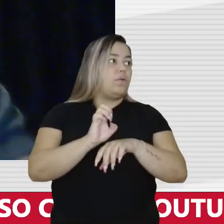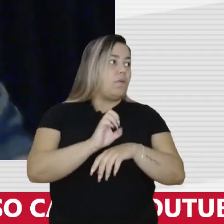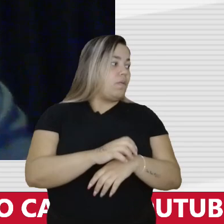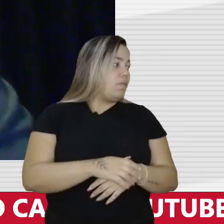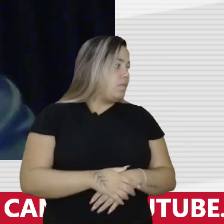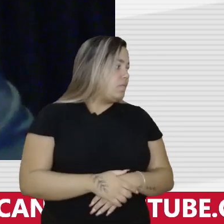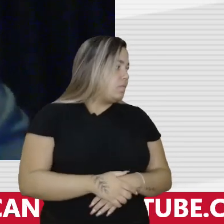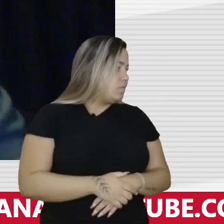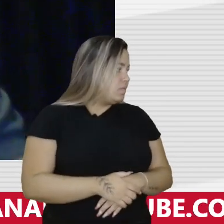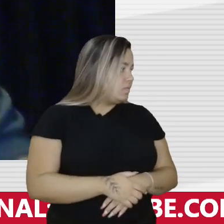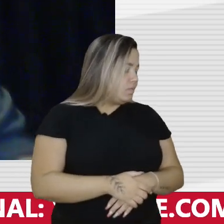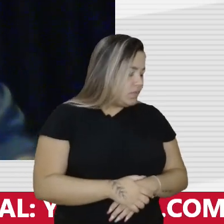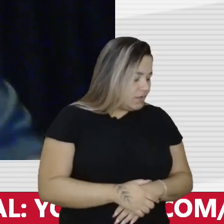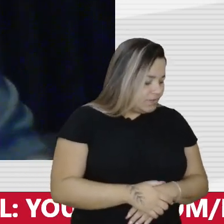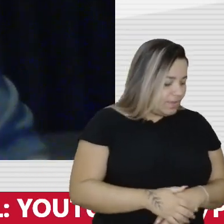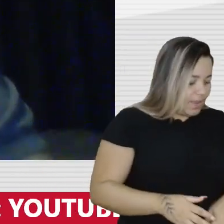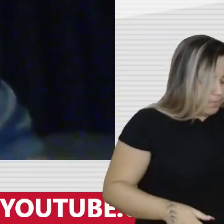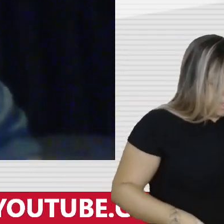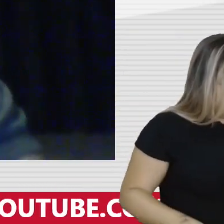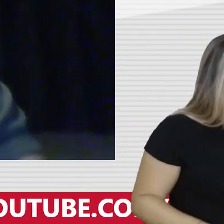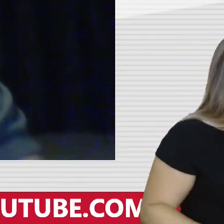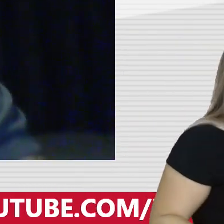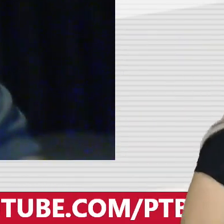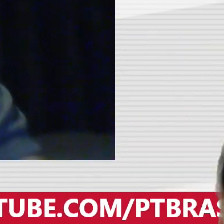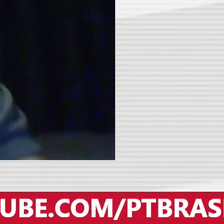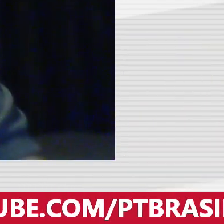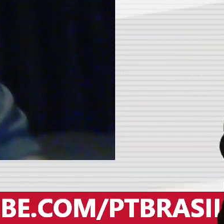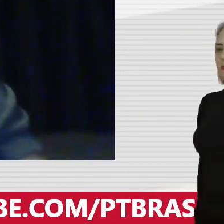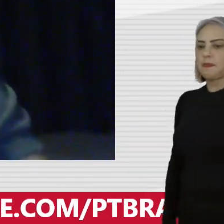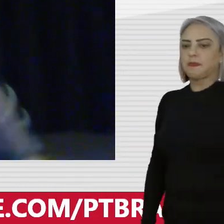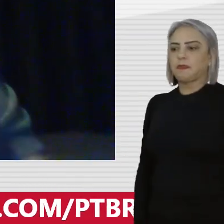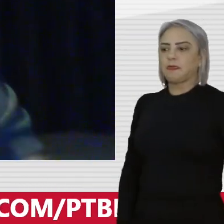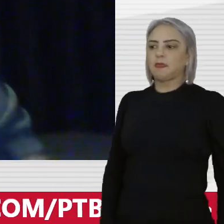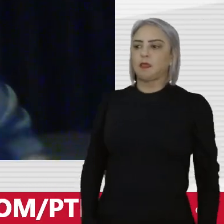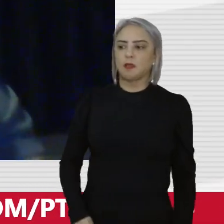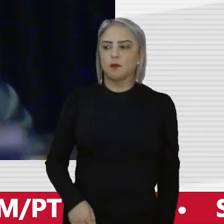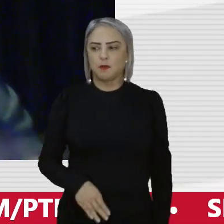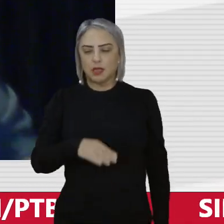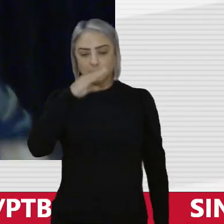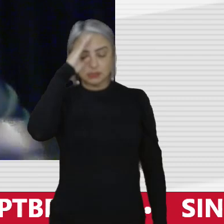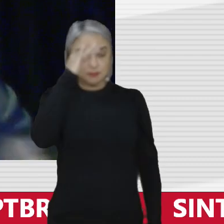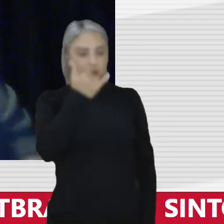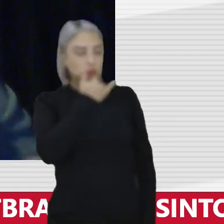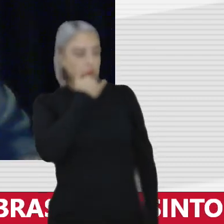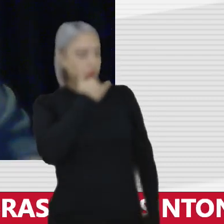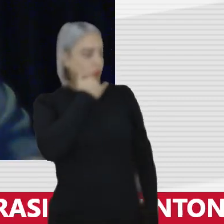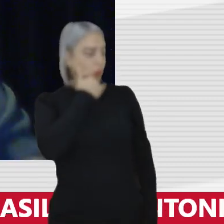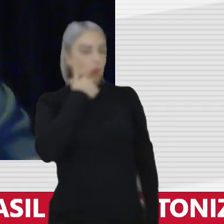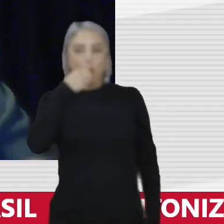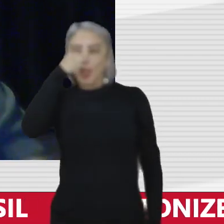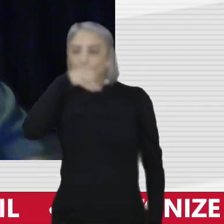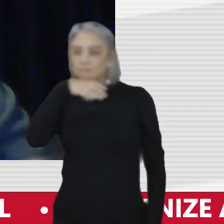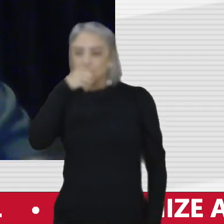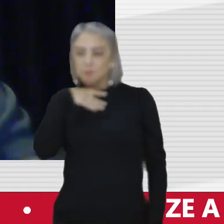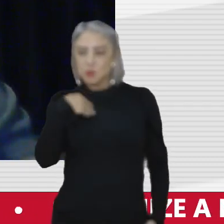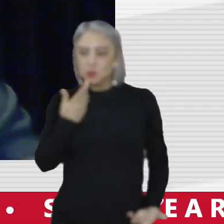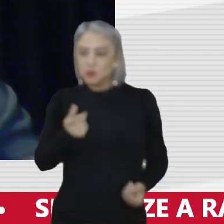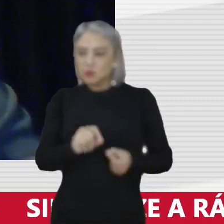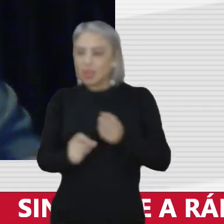perdi desculpas e o exército brasileiro perdi desculpas sobre os abusos cometidos